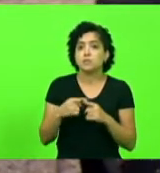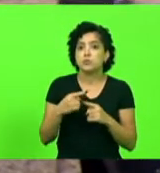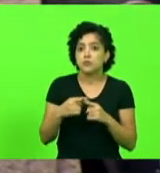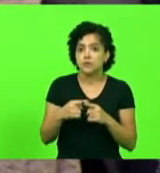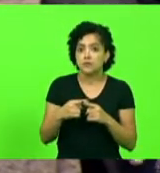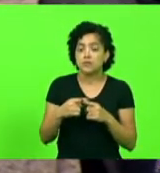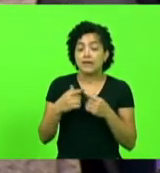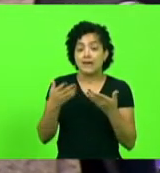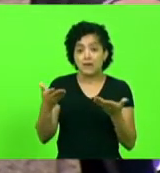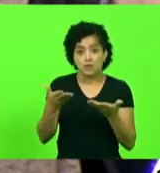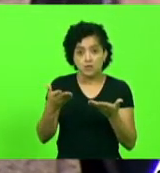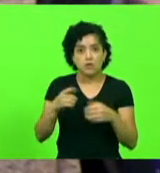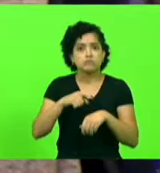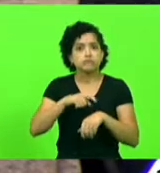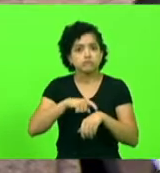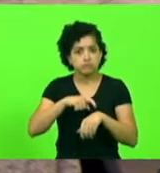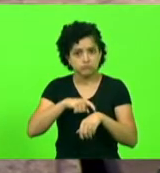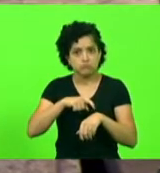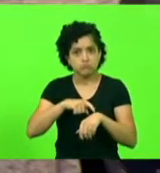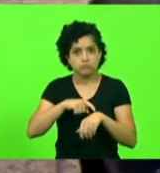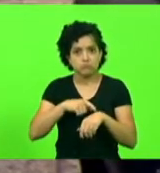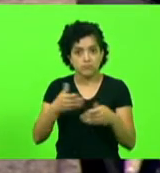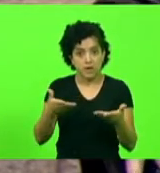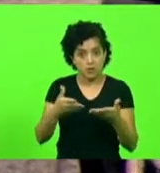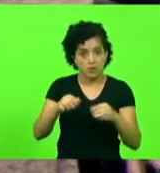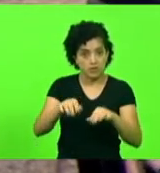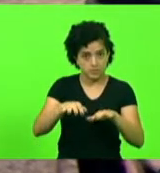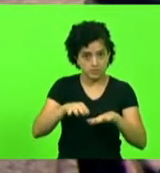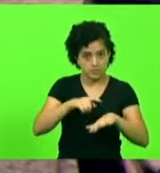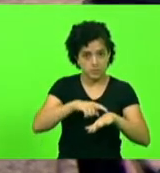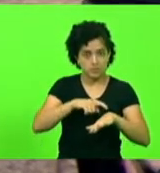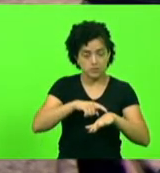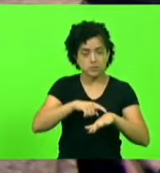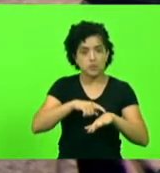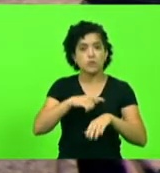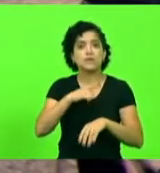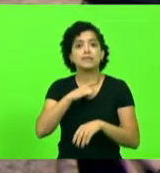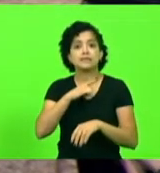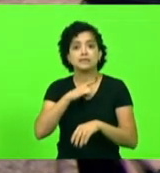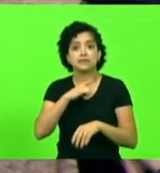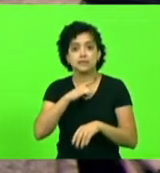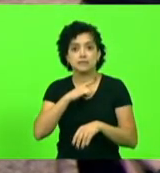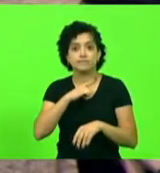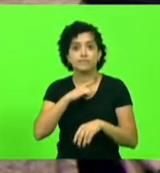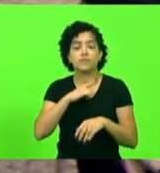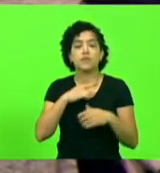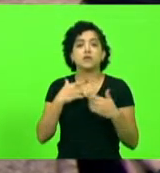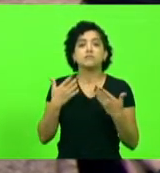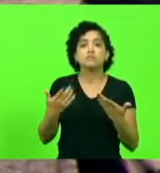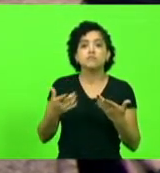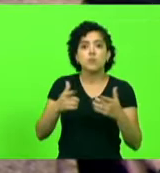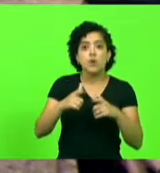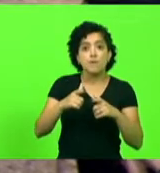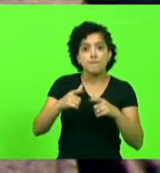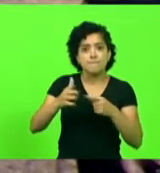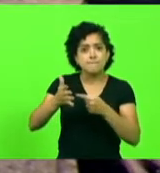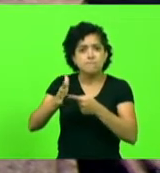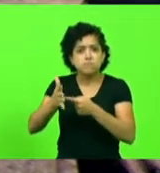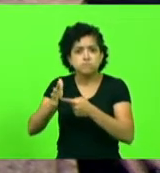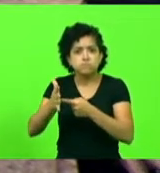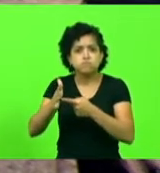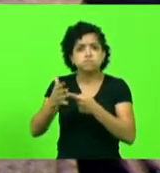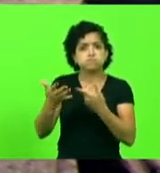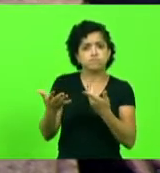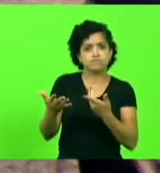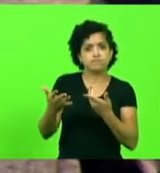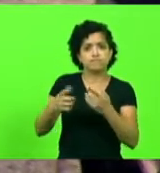neste exato momento em que essa sessão acontece, nós temos a maior parte dos equipamentos de hemodinâmica